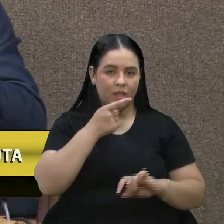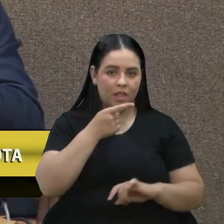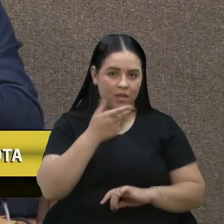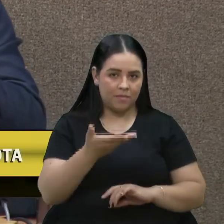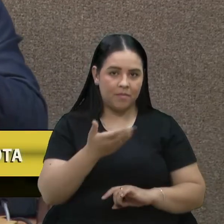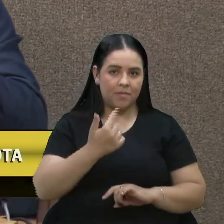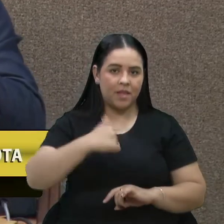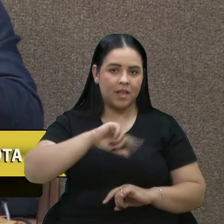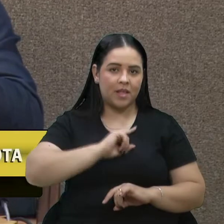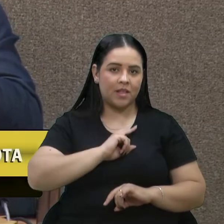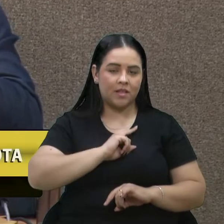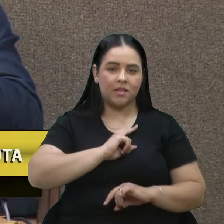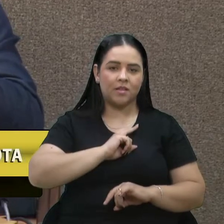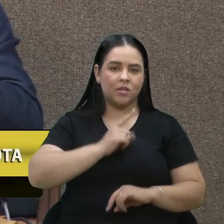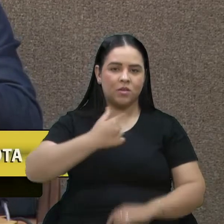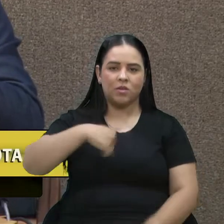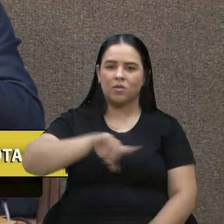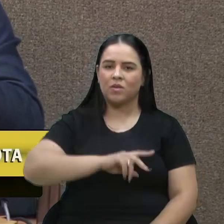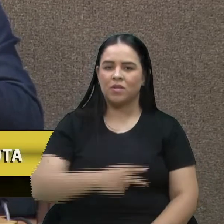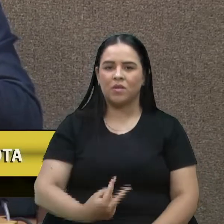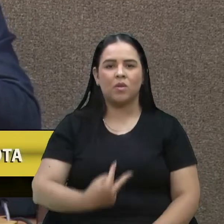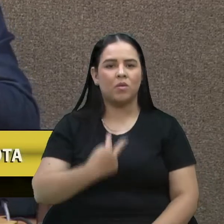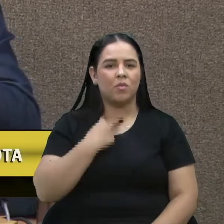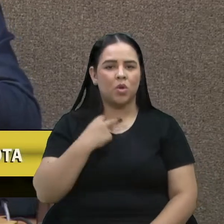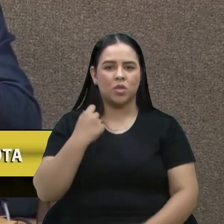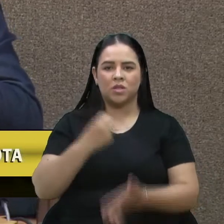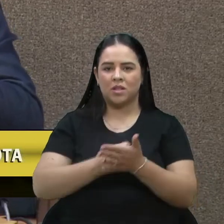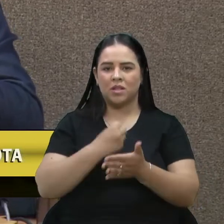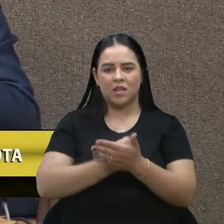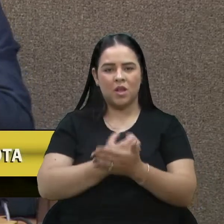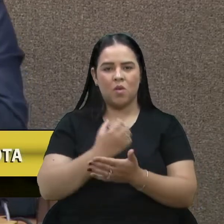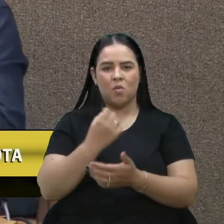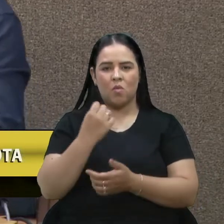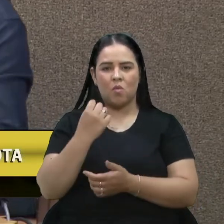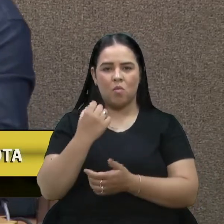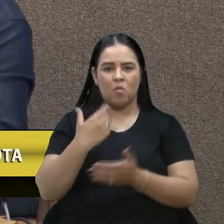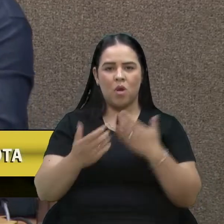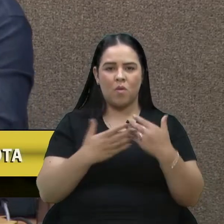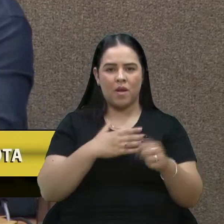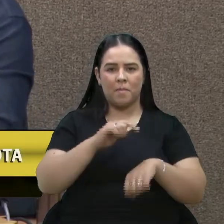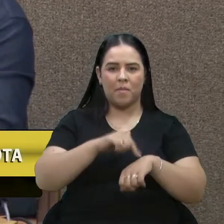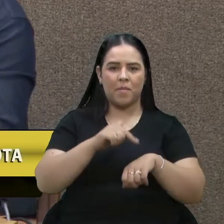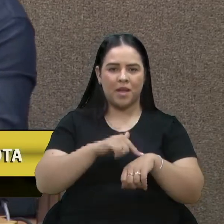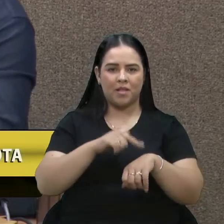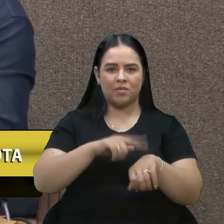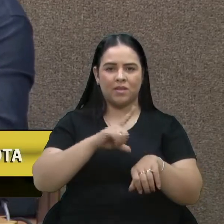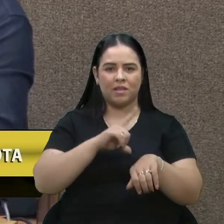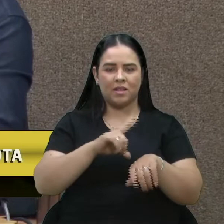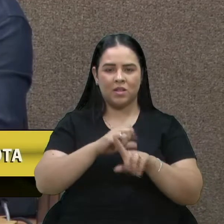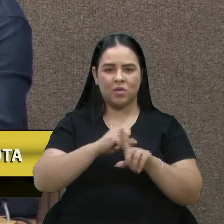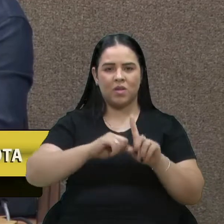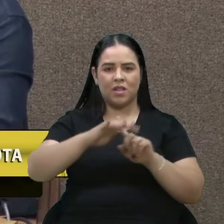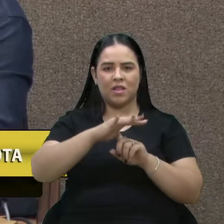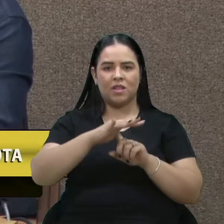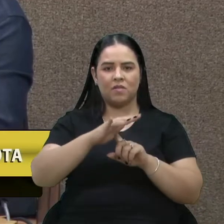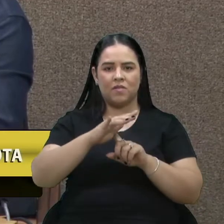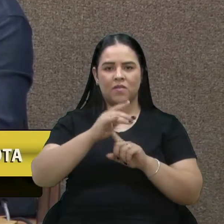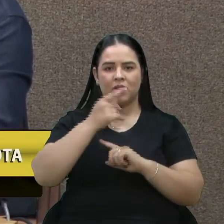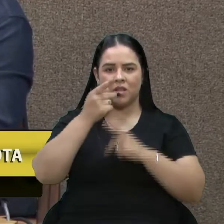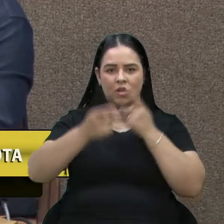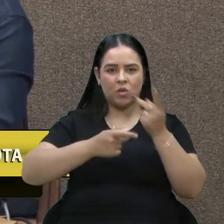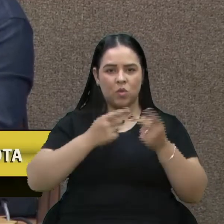mas que não tentemos em momento algum sequer embrulhar a sociedade usando palavras